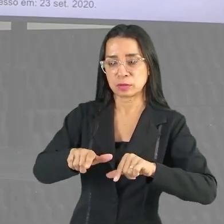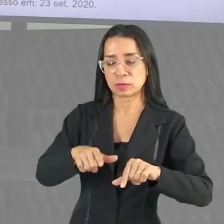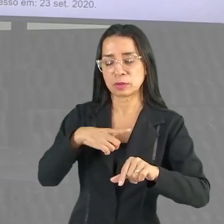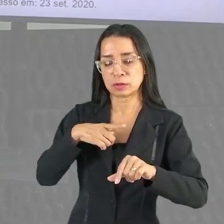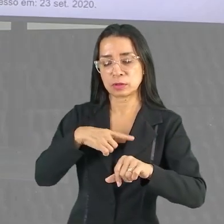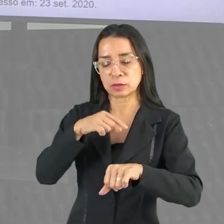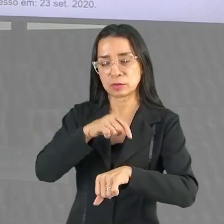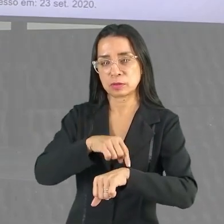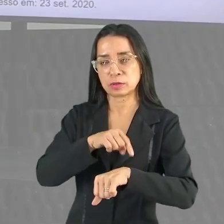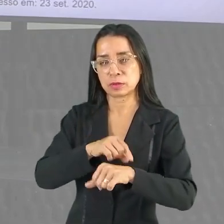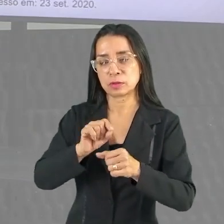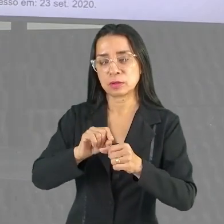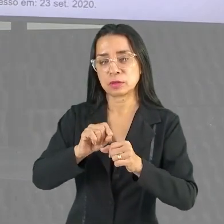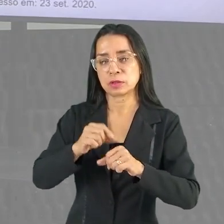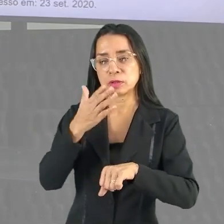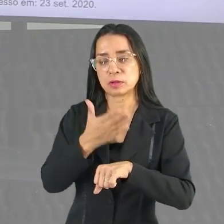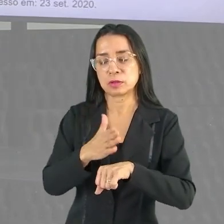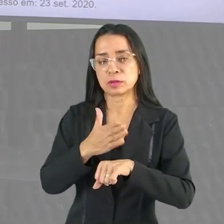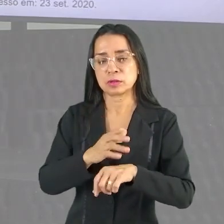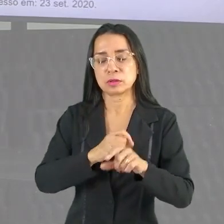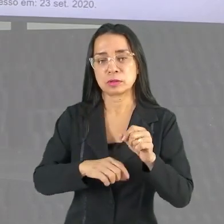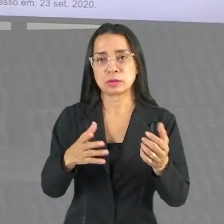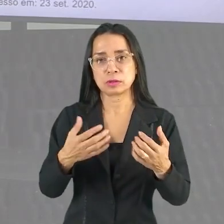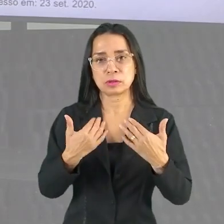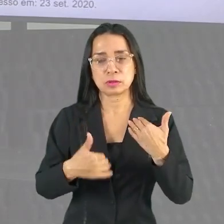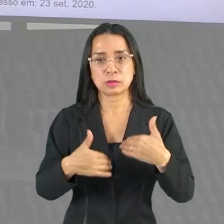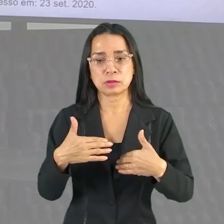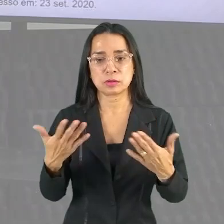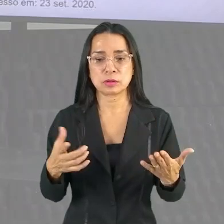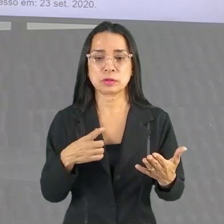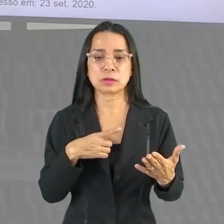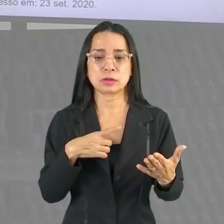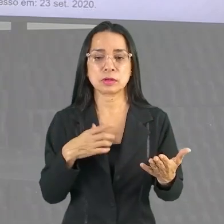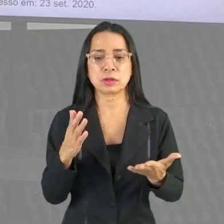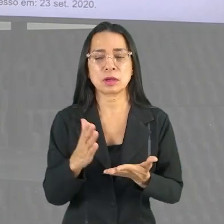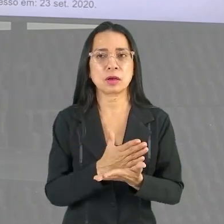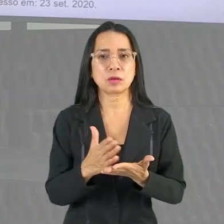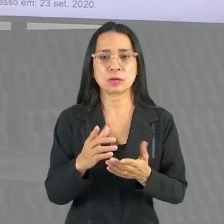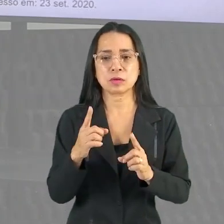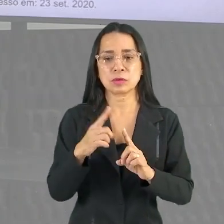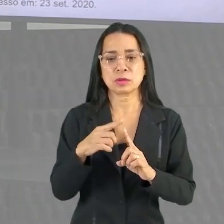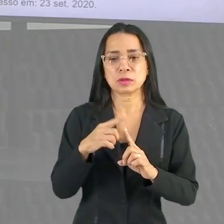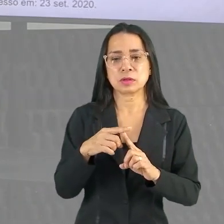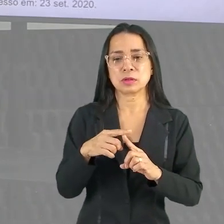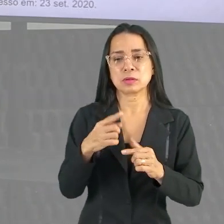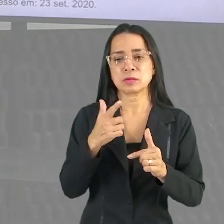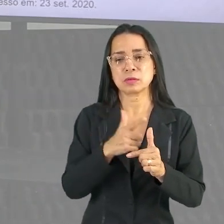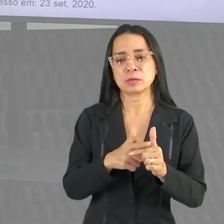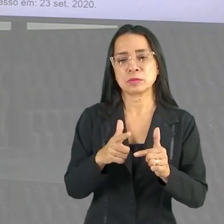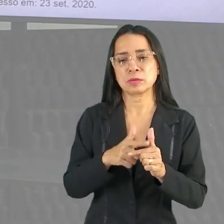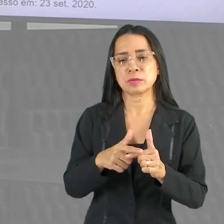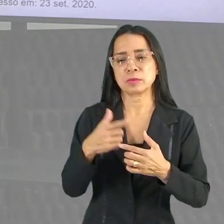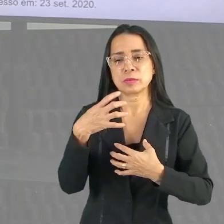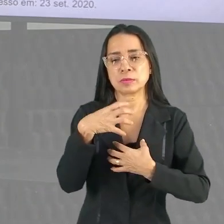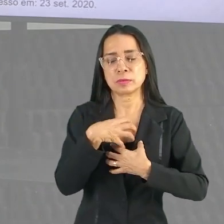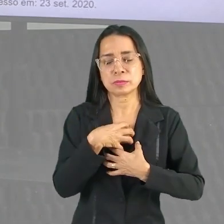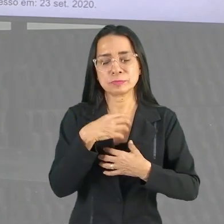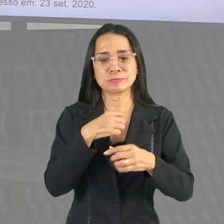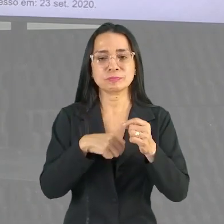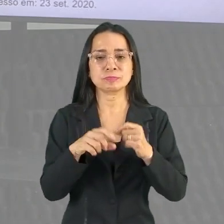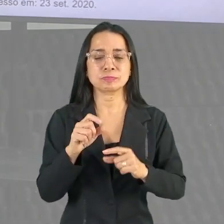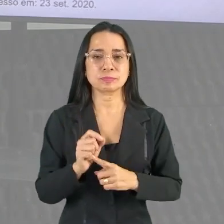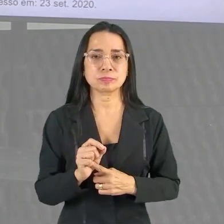atividade, mas ele tem algum tipo de problema emocional dentro do serviço.